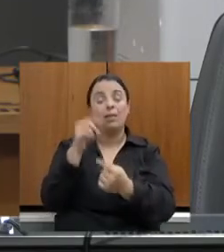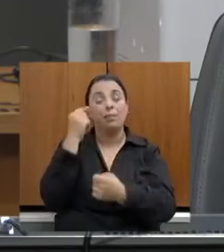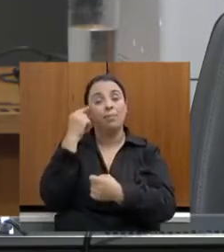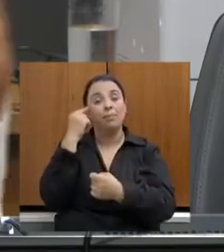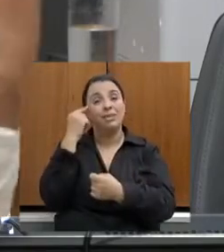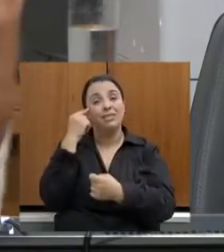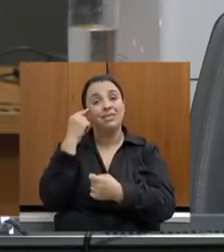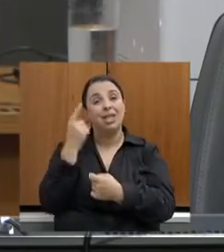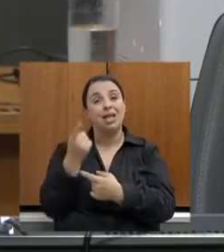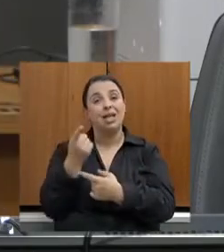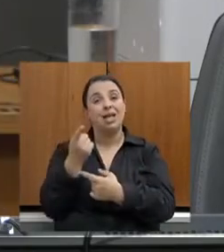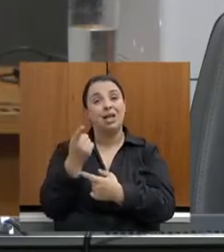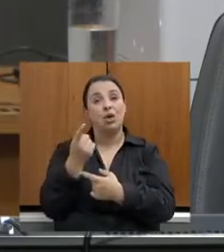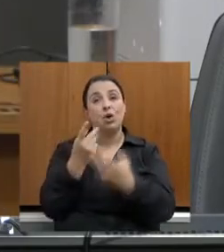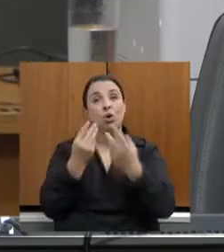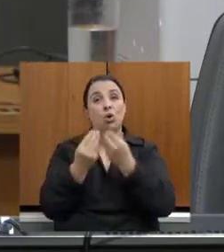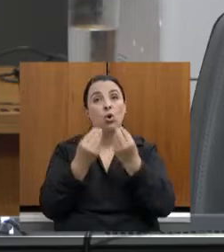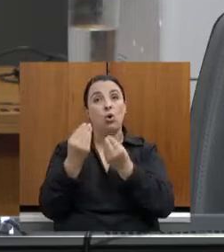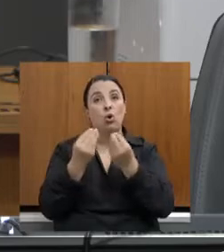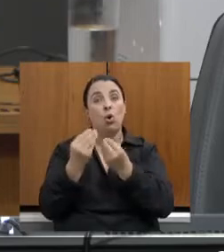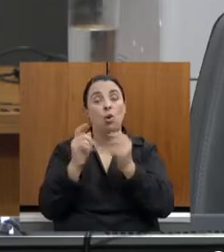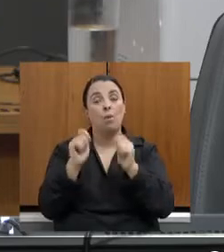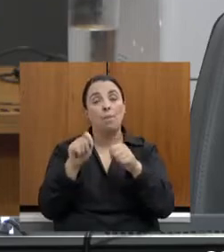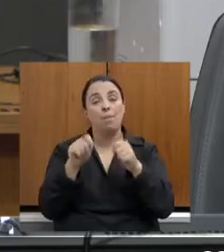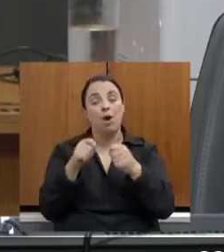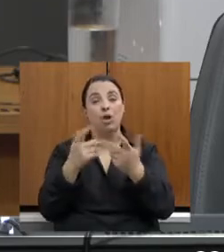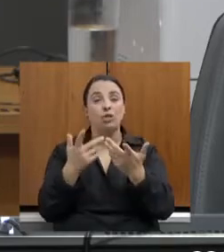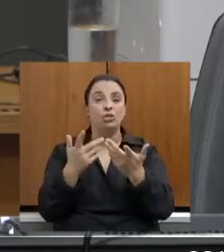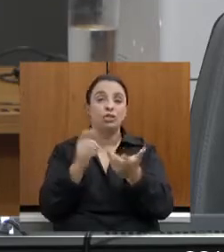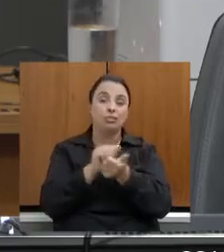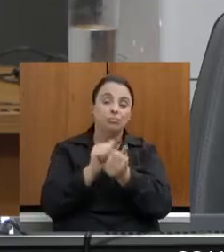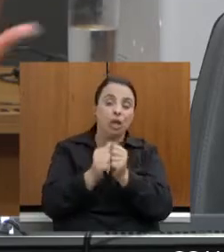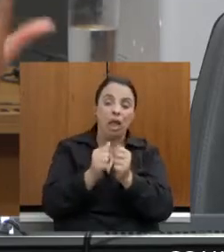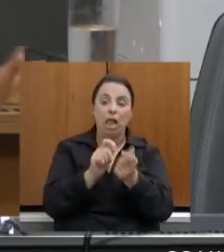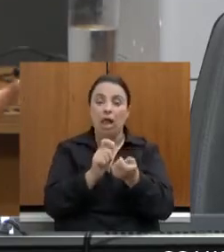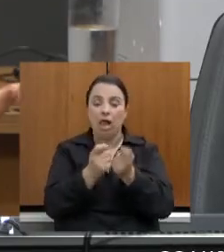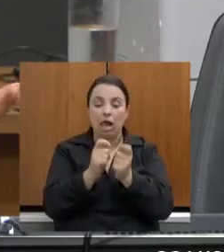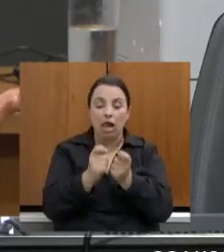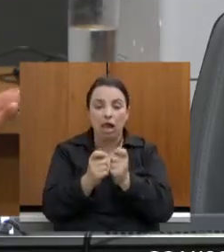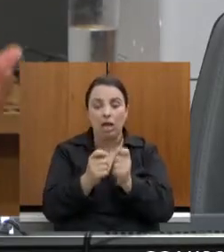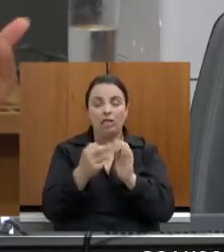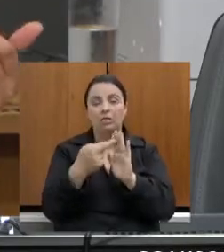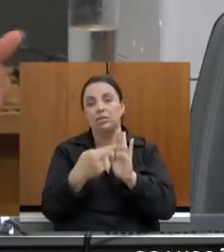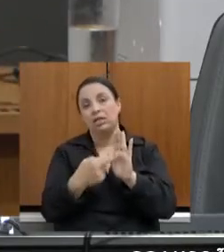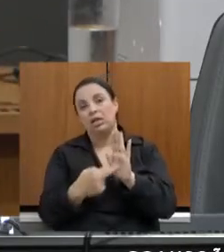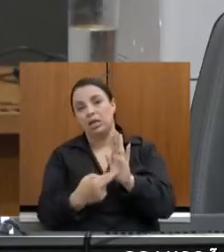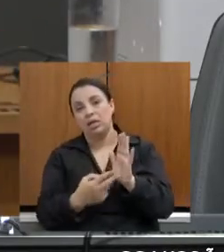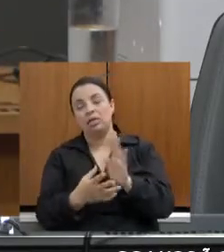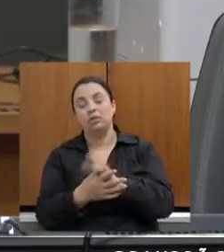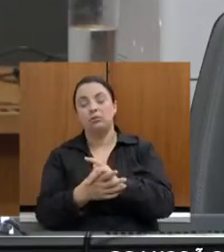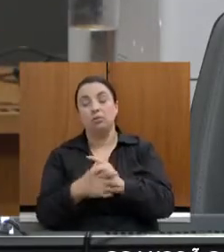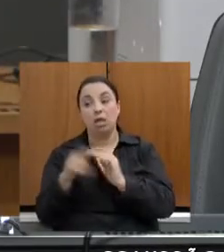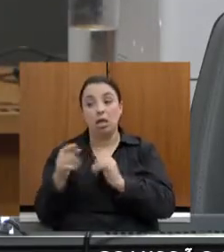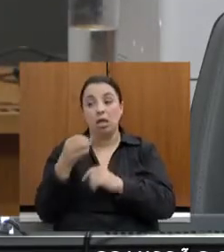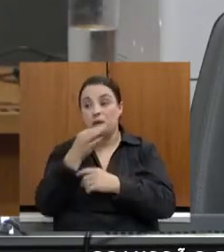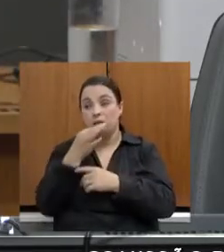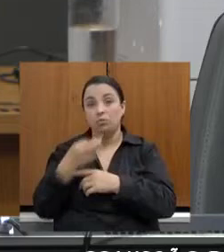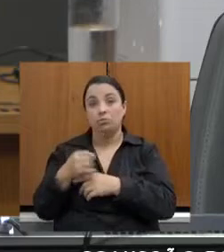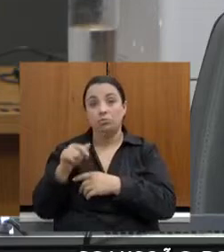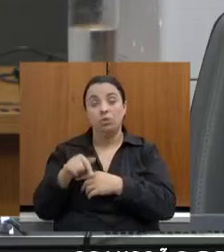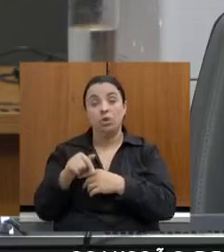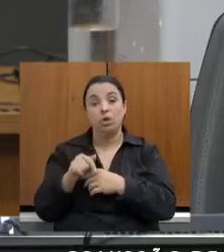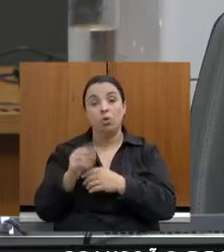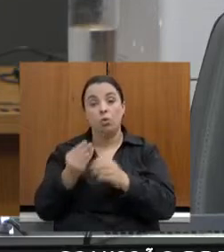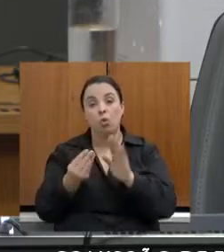pensar em como nós podemos mexer nos critérios. Eles até sugeriram introduzir novos pesos